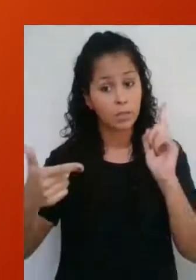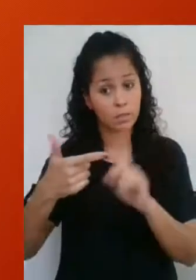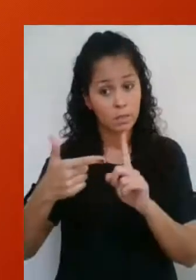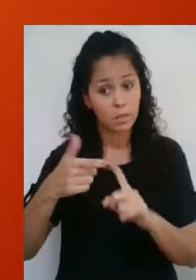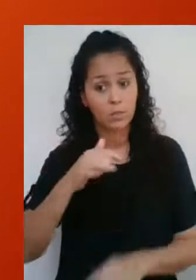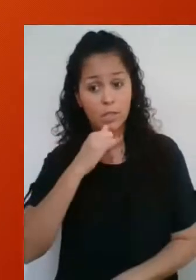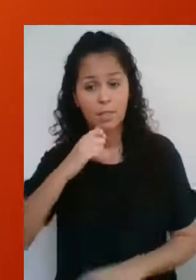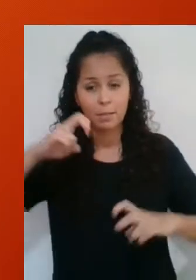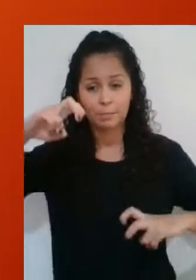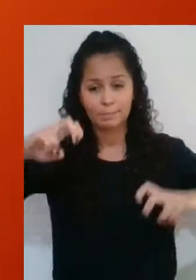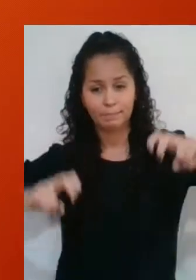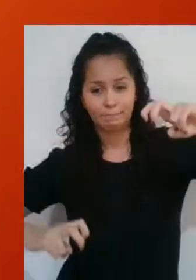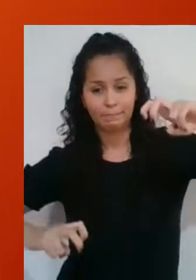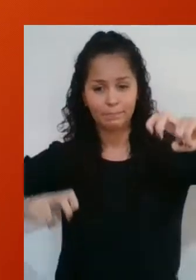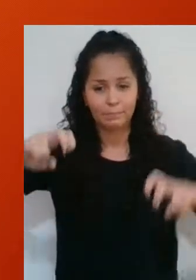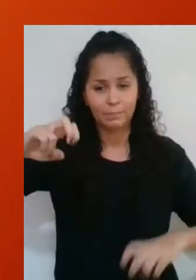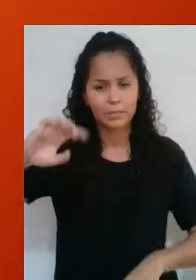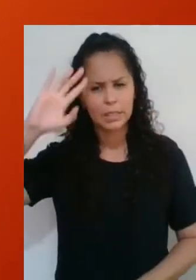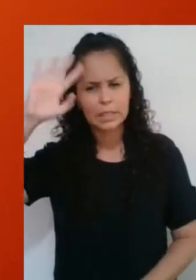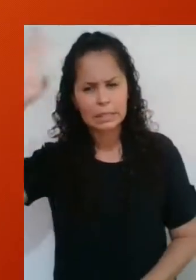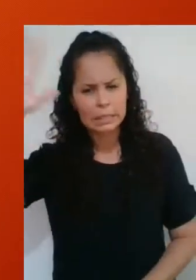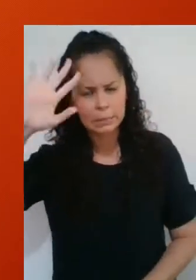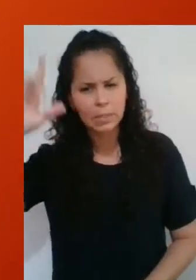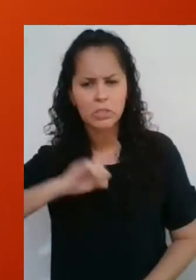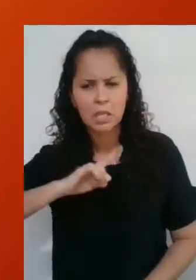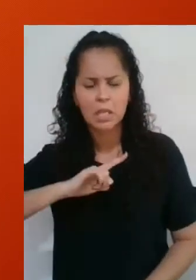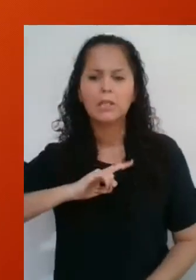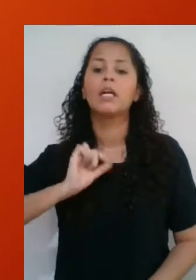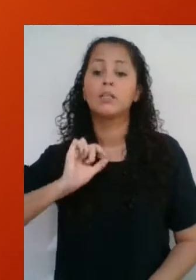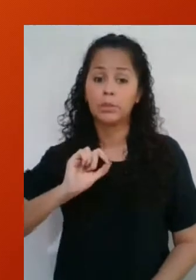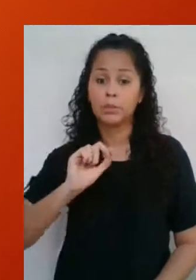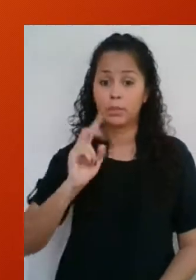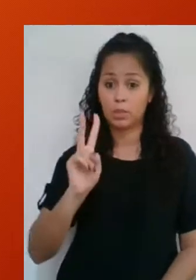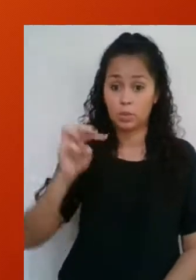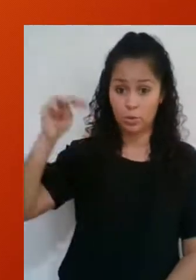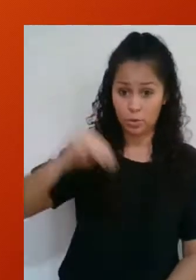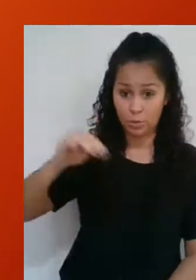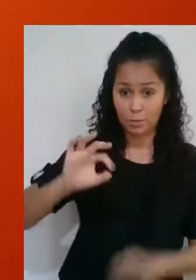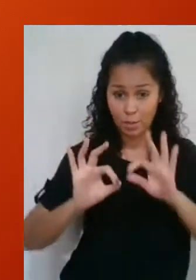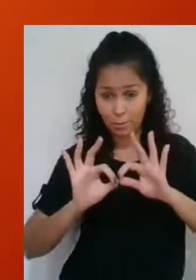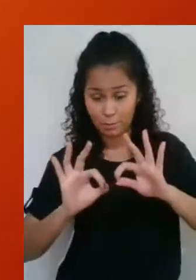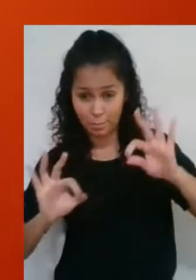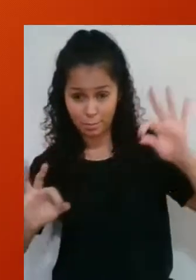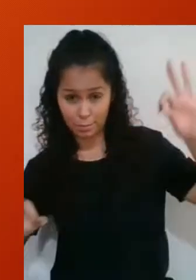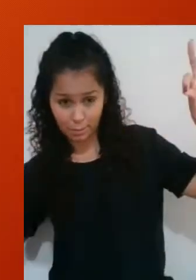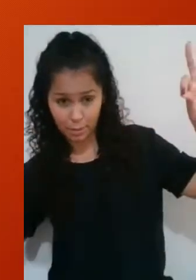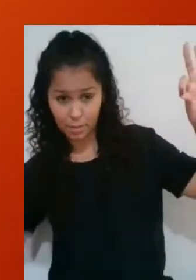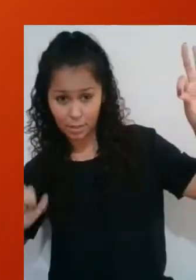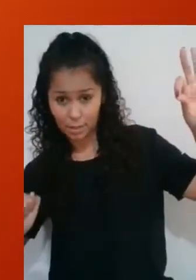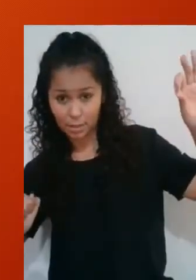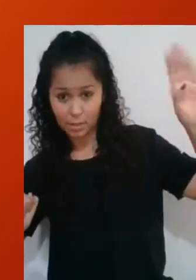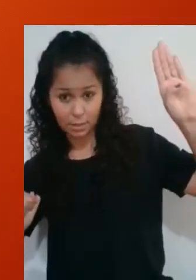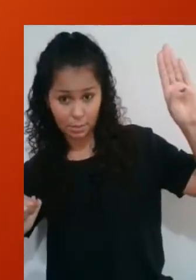Passemos para o exemplo da gangorra. Vamos imaginar que essa gangorra tenha 2 metros de comprimento. Portanto, a distância da extremidade A